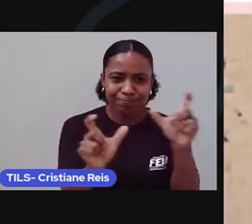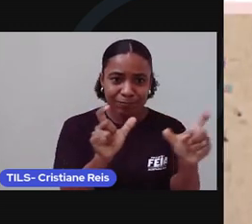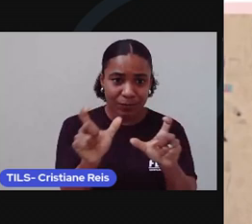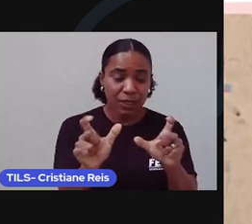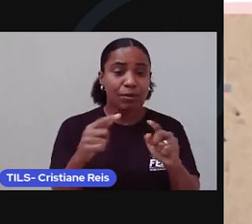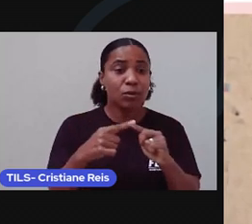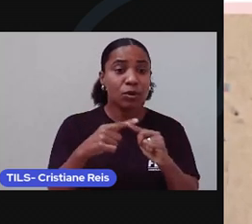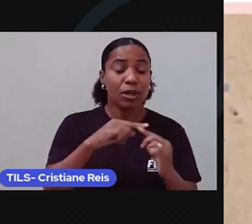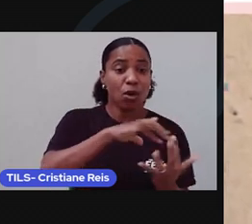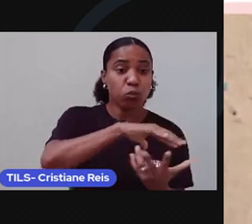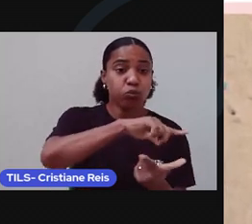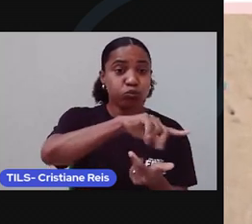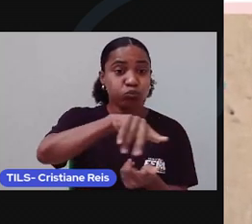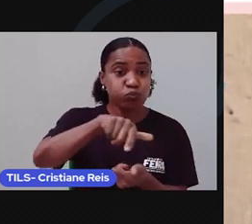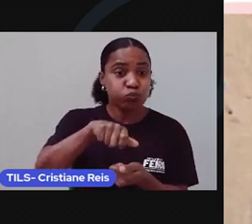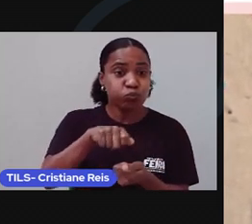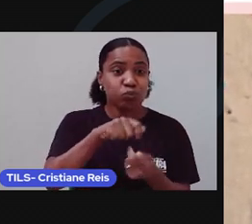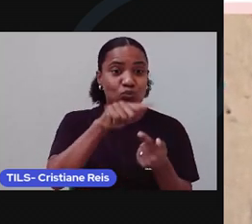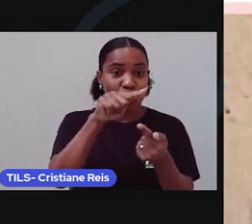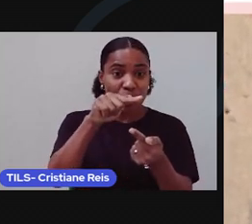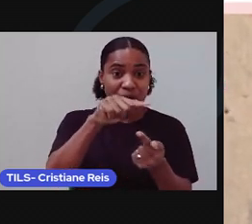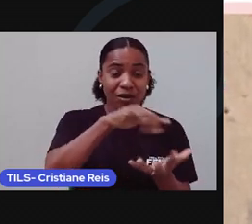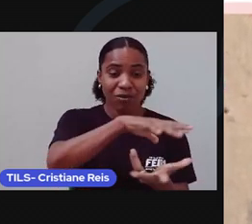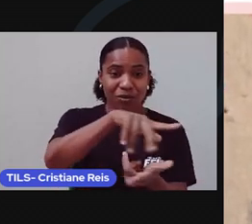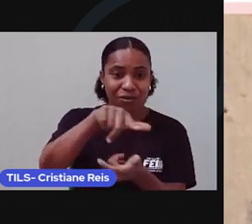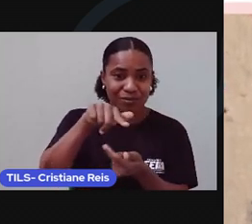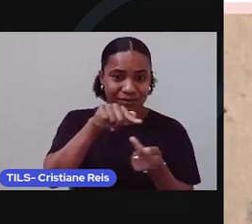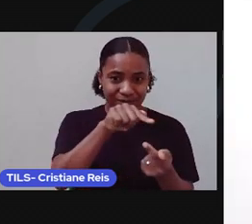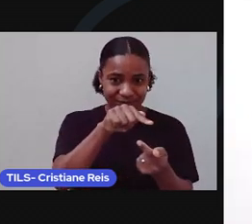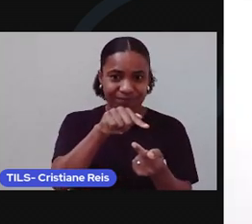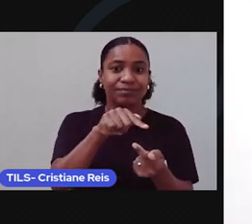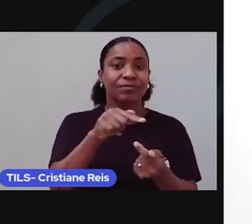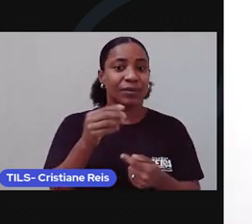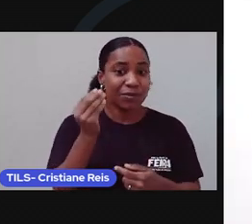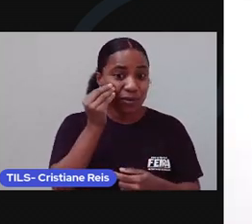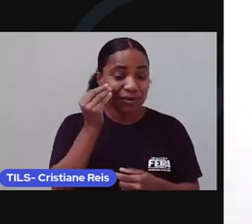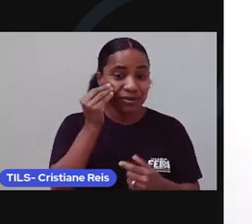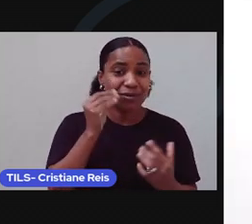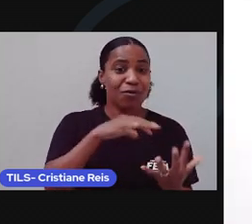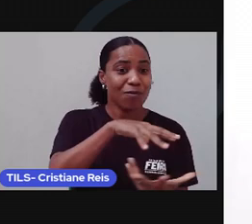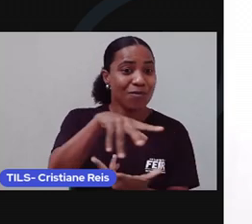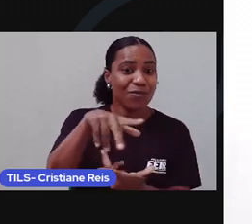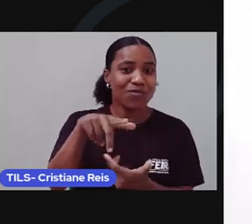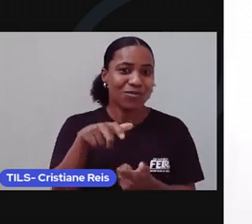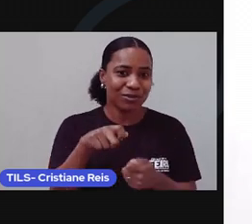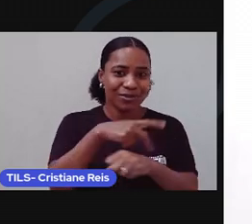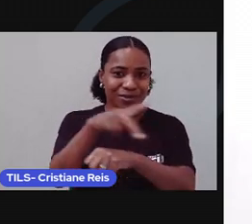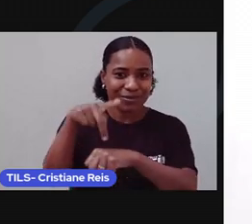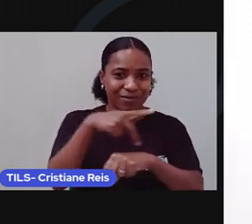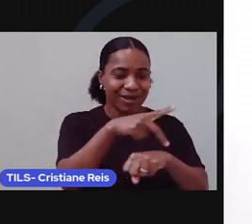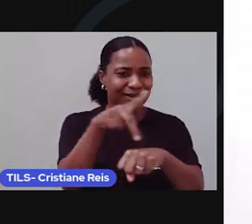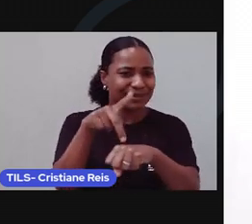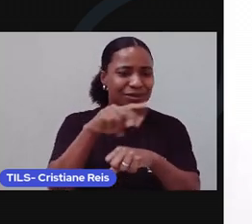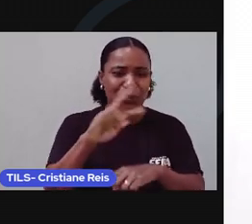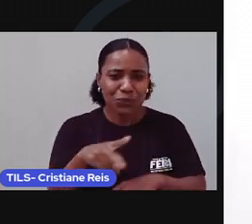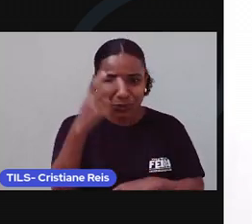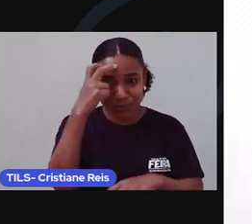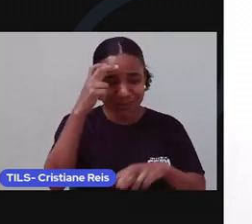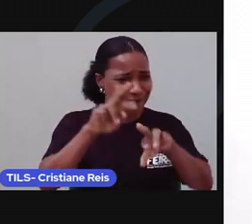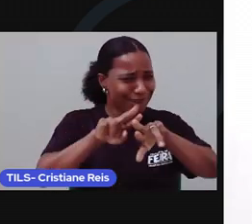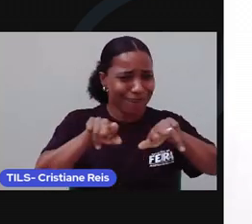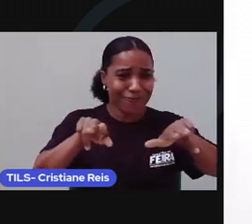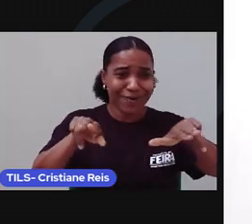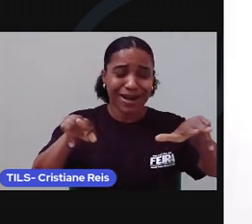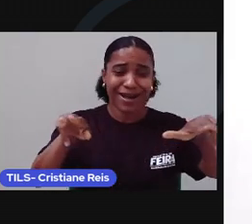aumentou o número de negócios entre a maior parte dos países ao redor do mundo, além de ter ampliado as trocas